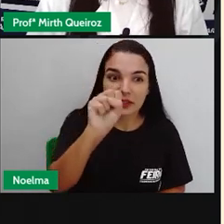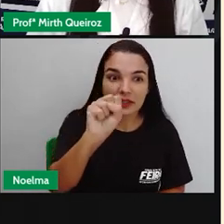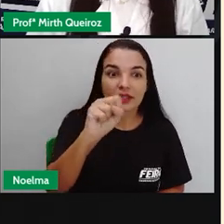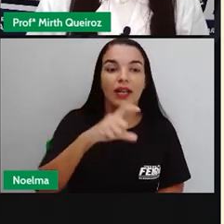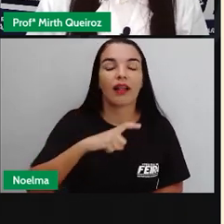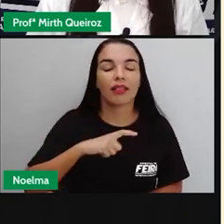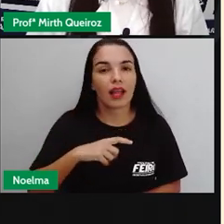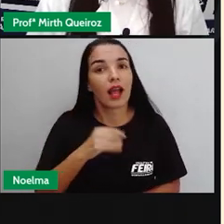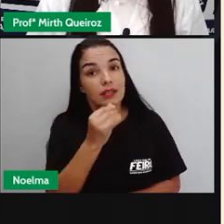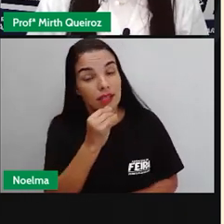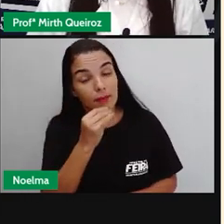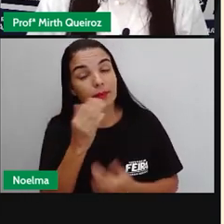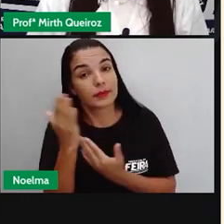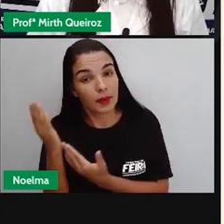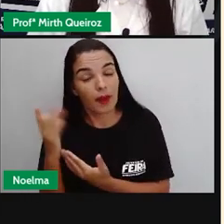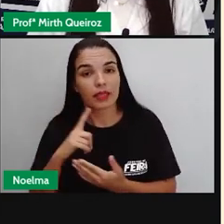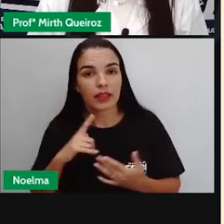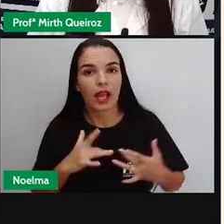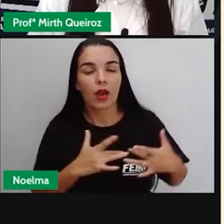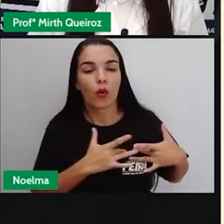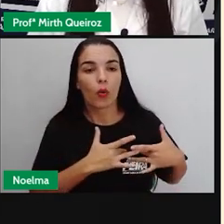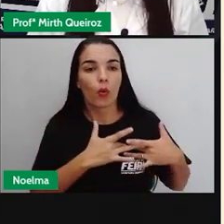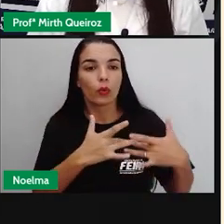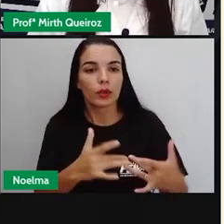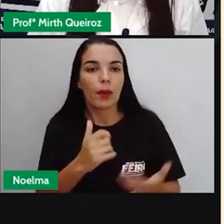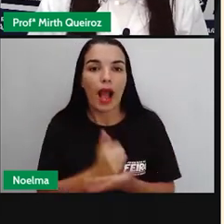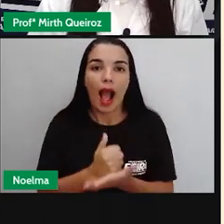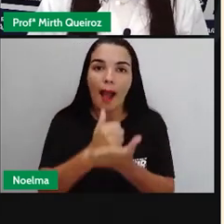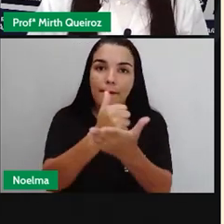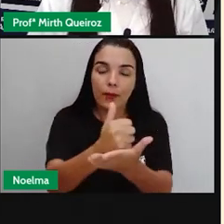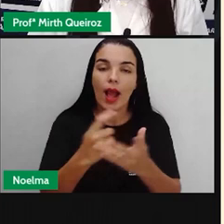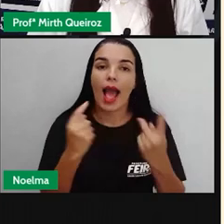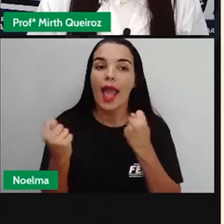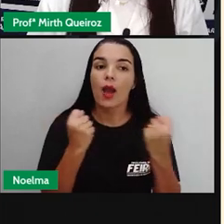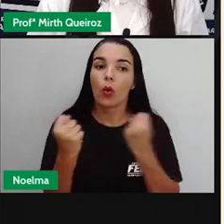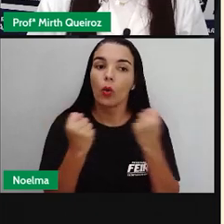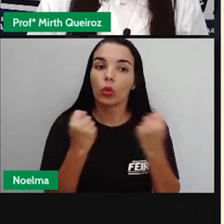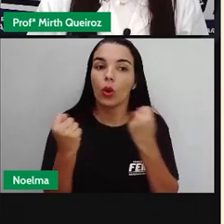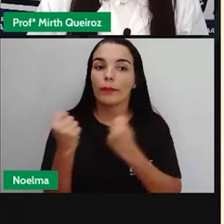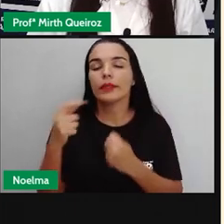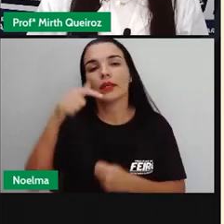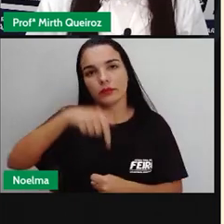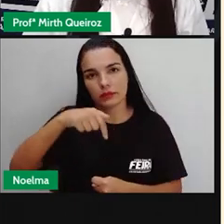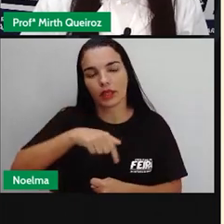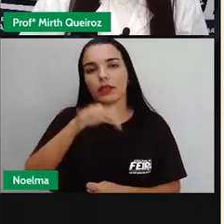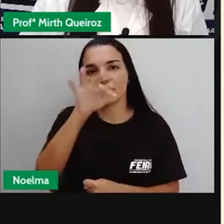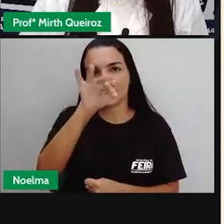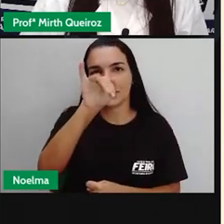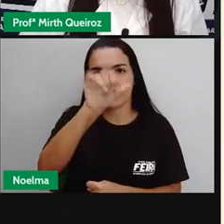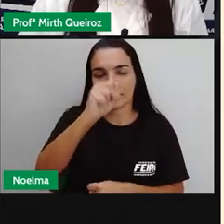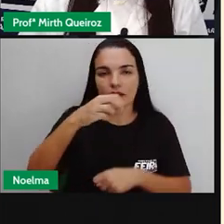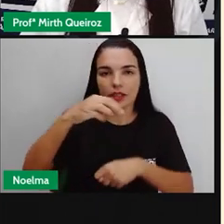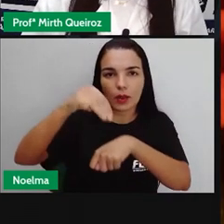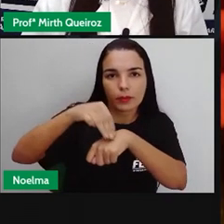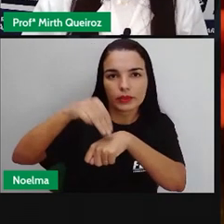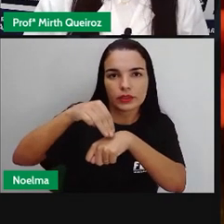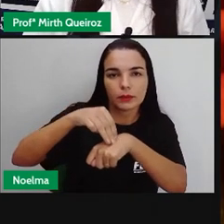imigrantes e que contribuíram e contribuem bastante aí na economia do nosso município.